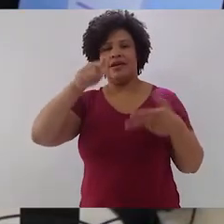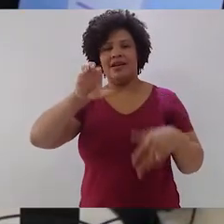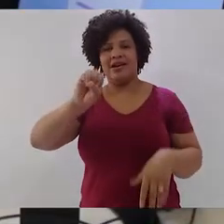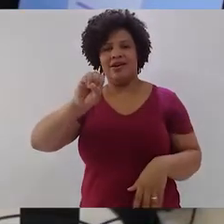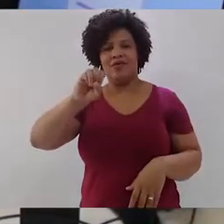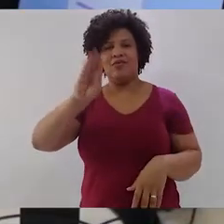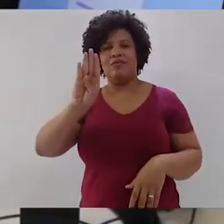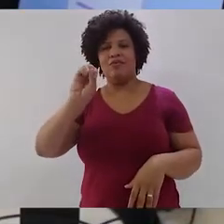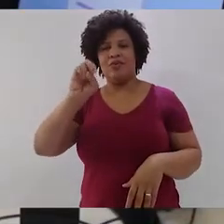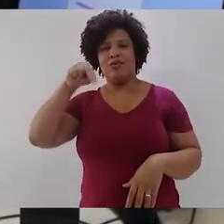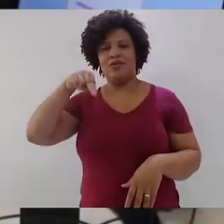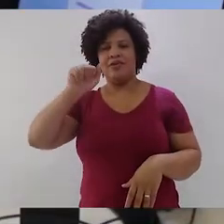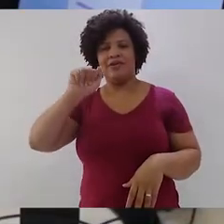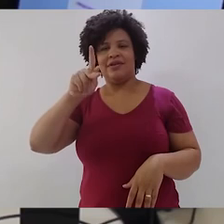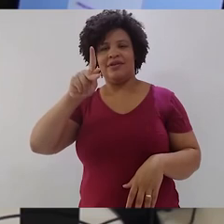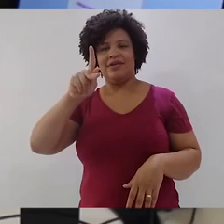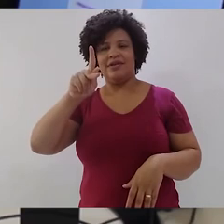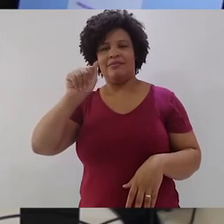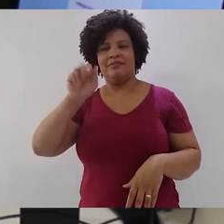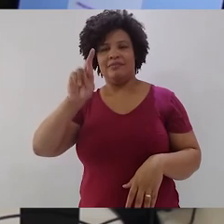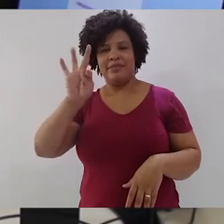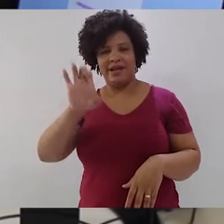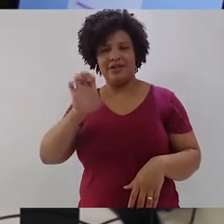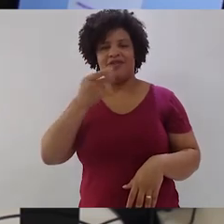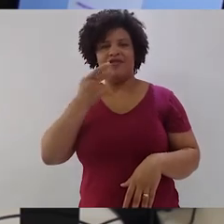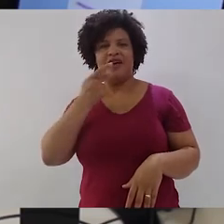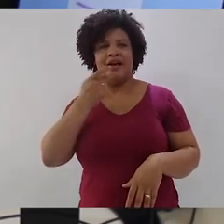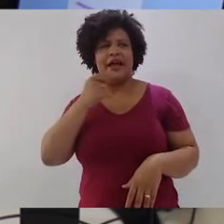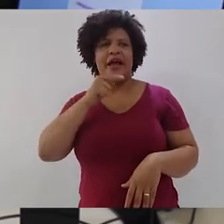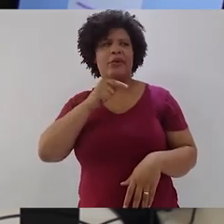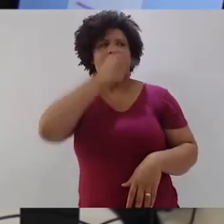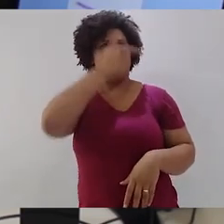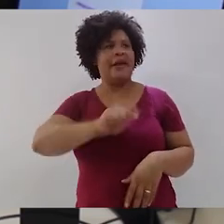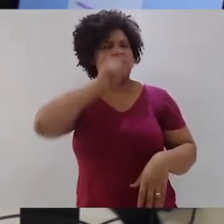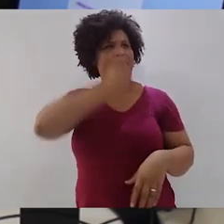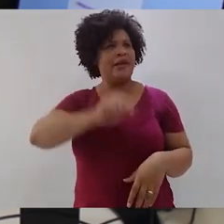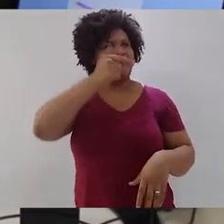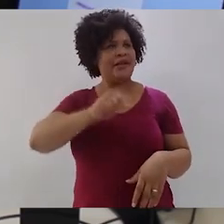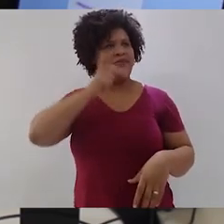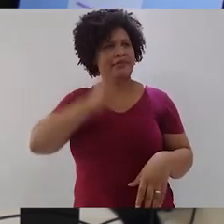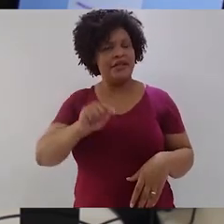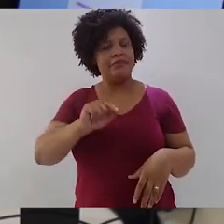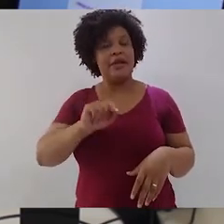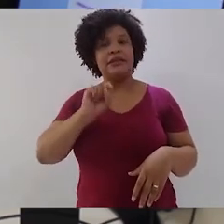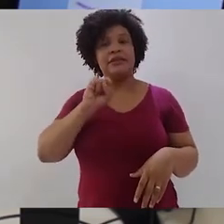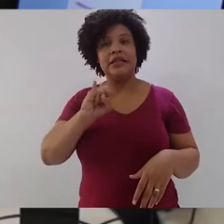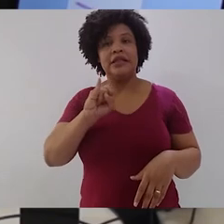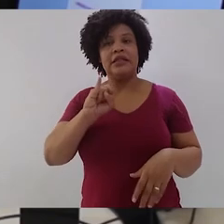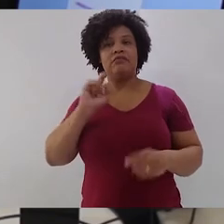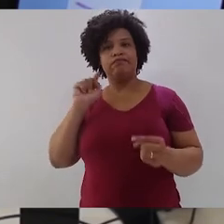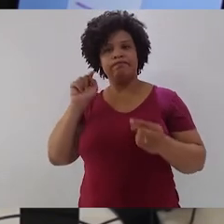exatamente para enfatizar. Mas quando a repetição advém de uma falta de capacidade expressiva, é um